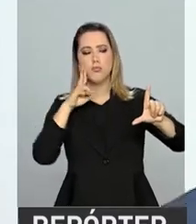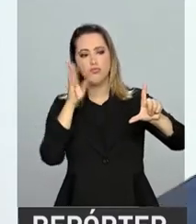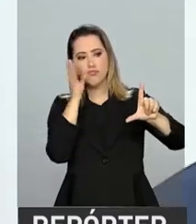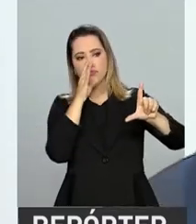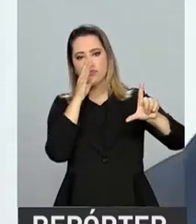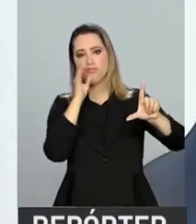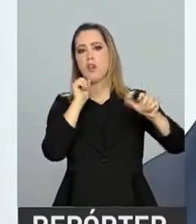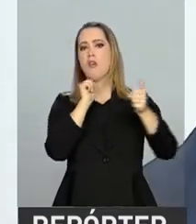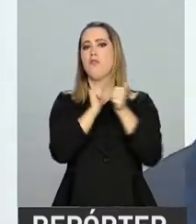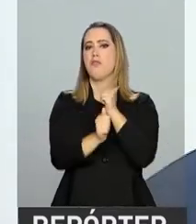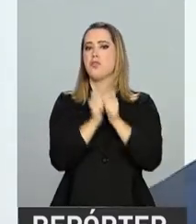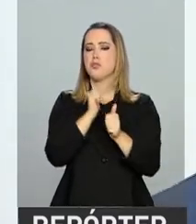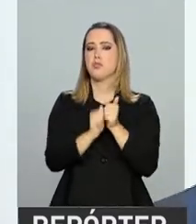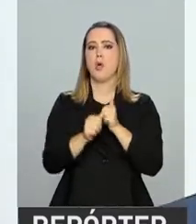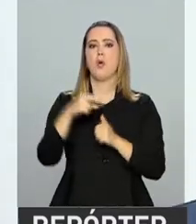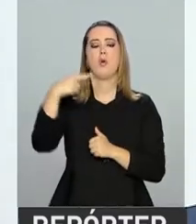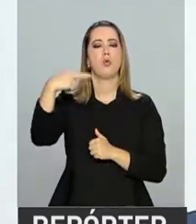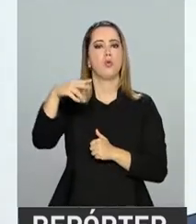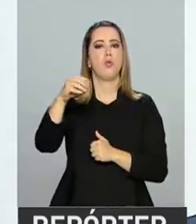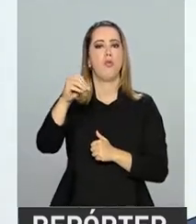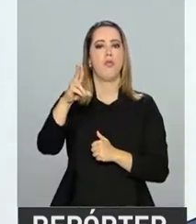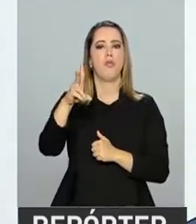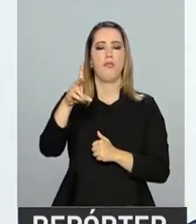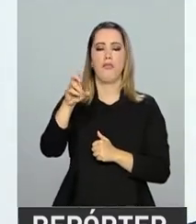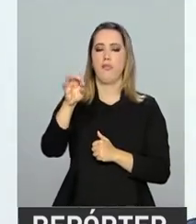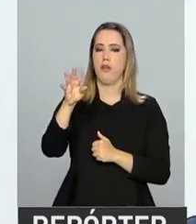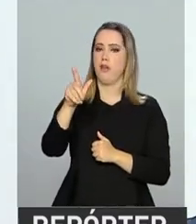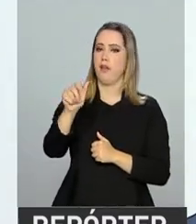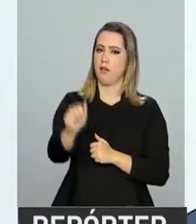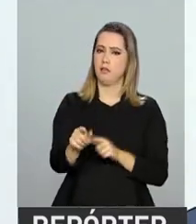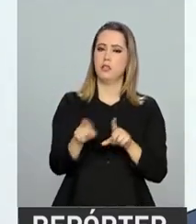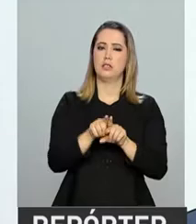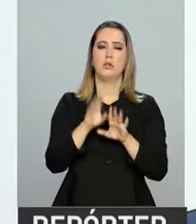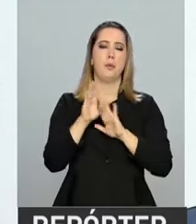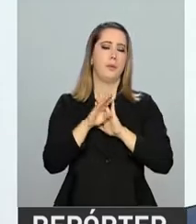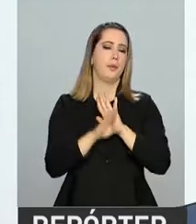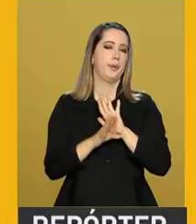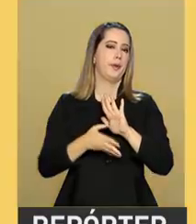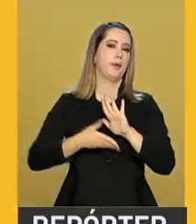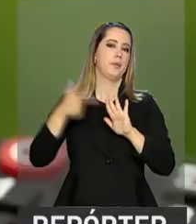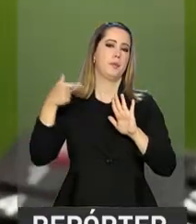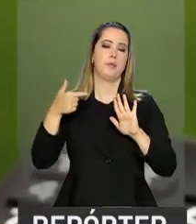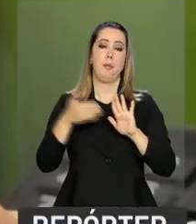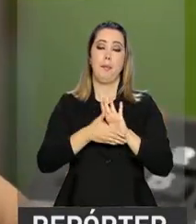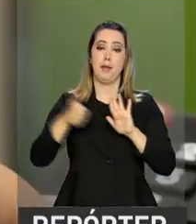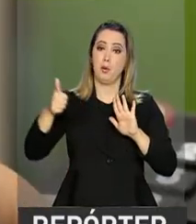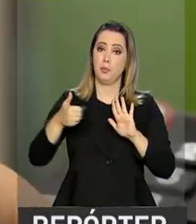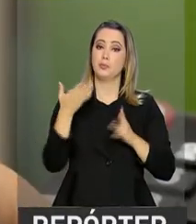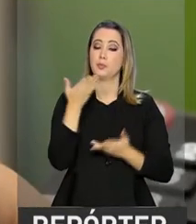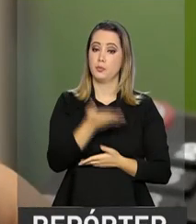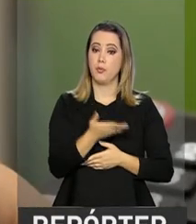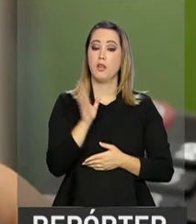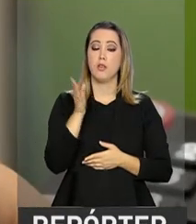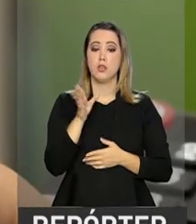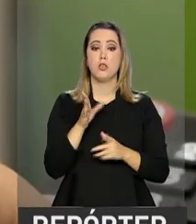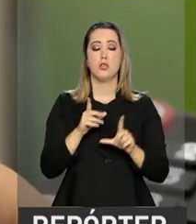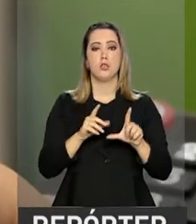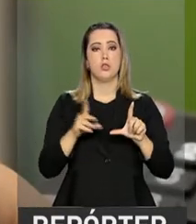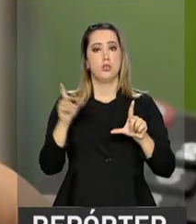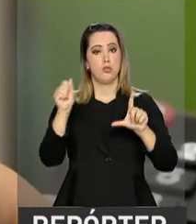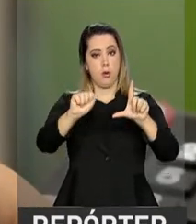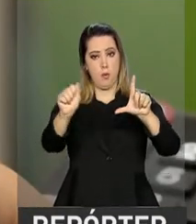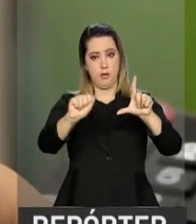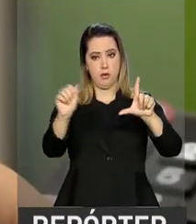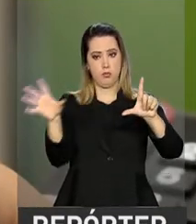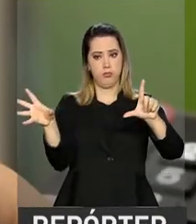o seu jogo de futebol, a sua novela, o seu programa preferido. Até agora, o sinal analógico já foi desligado em